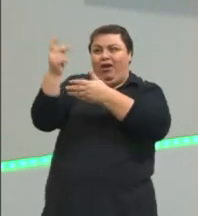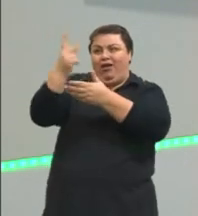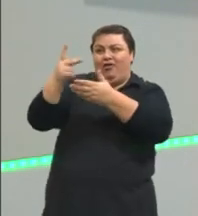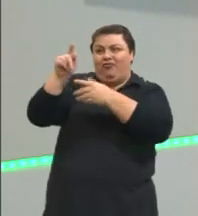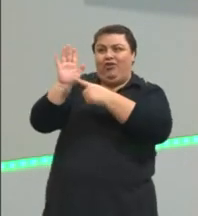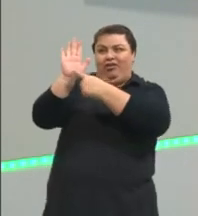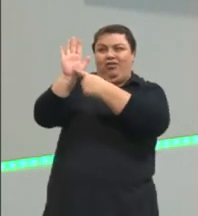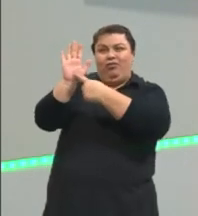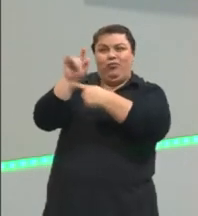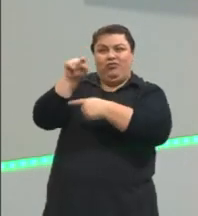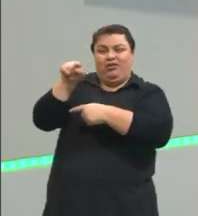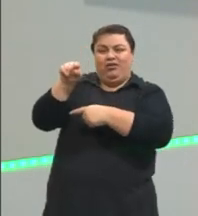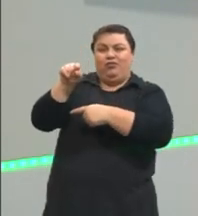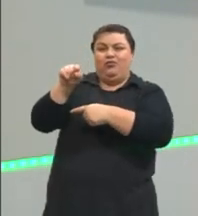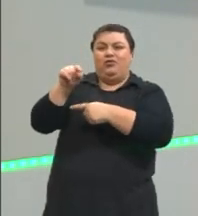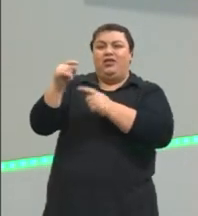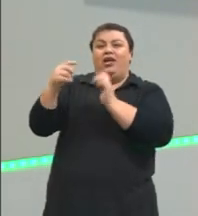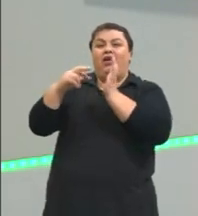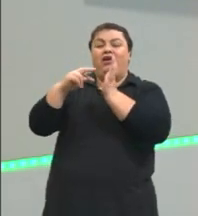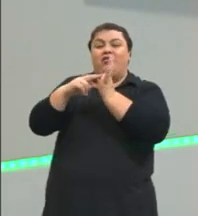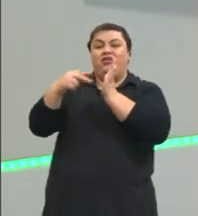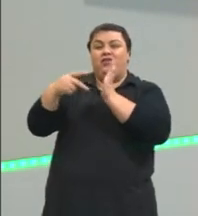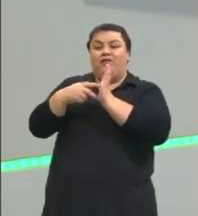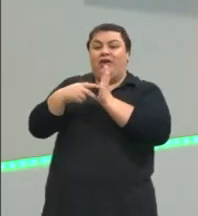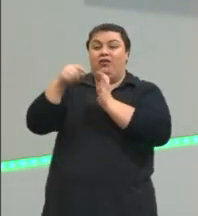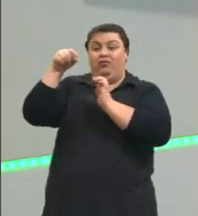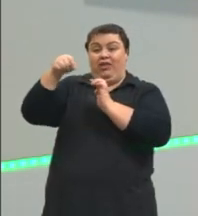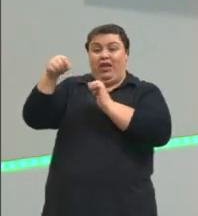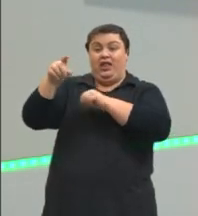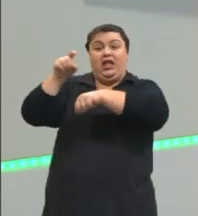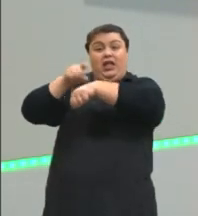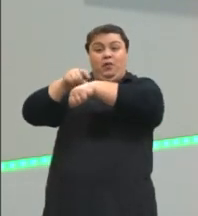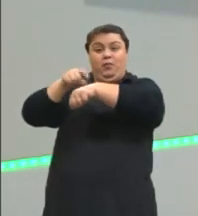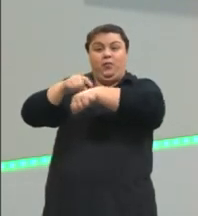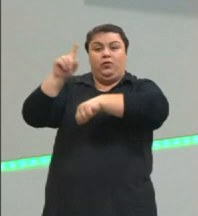ou aquele momento é um local de silêncio.